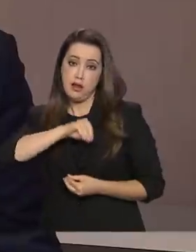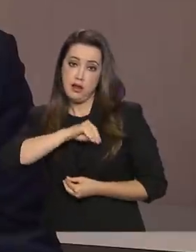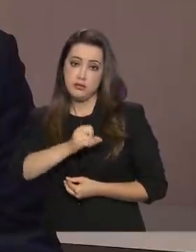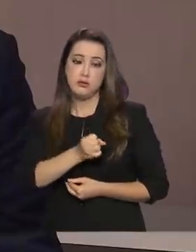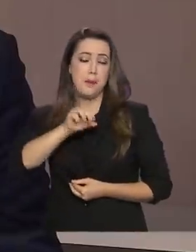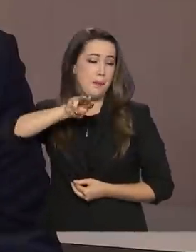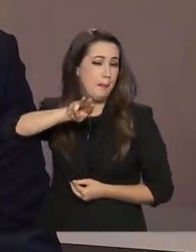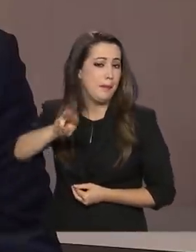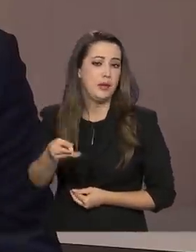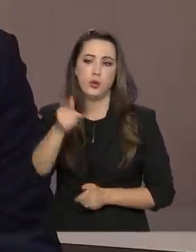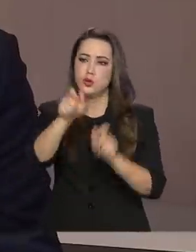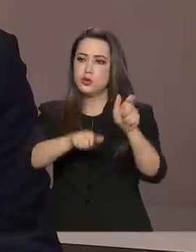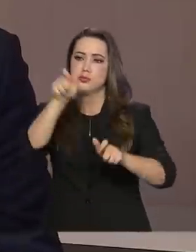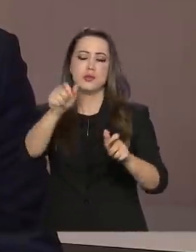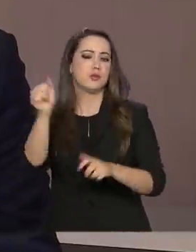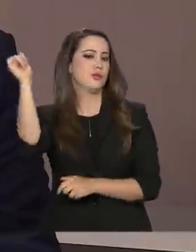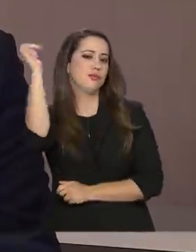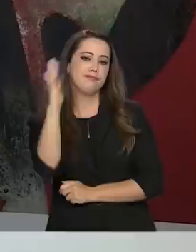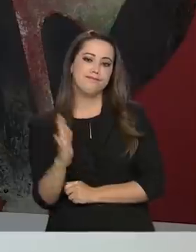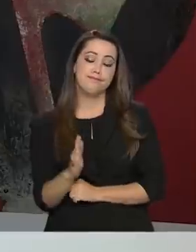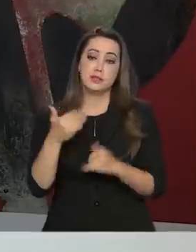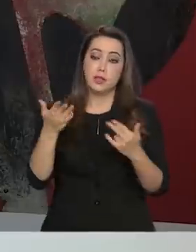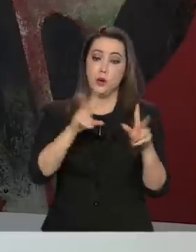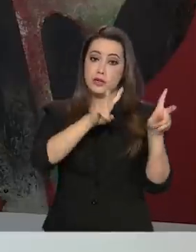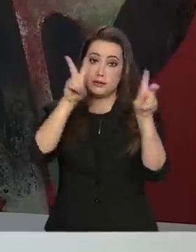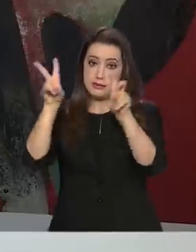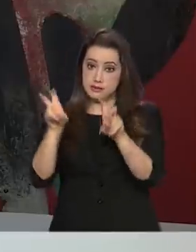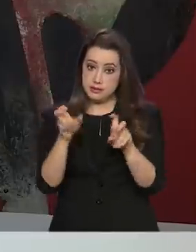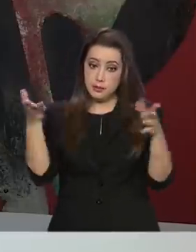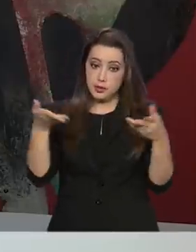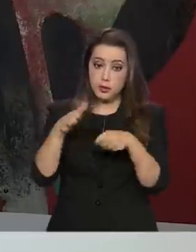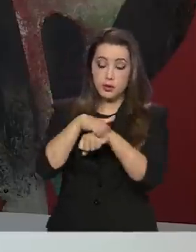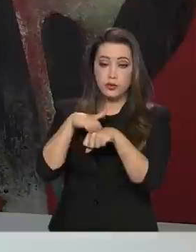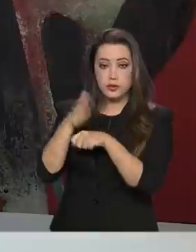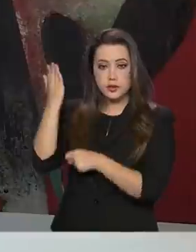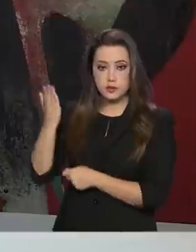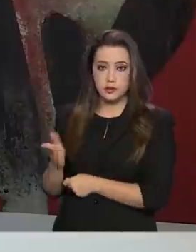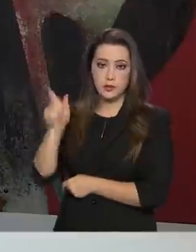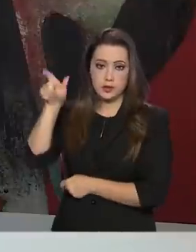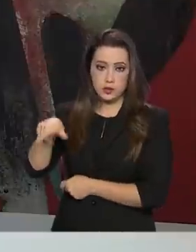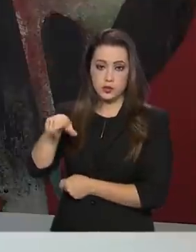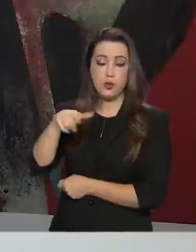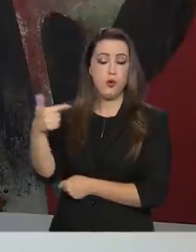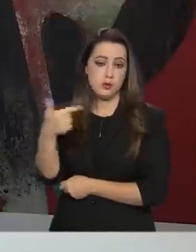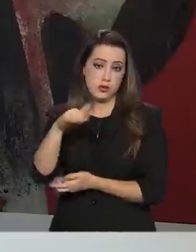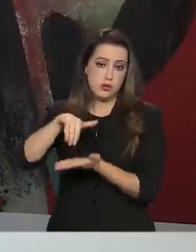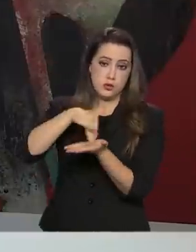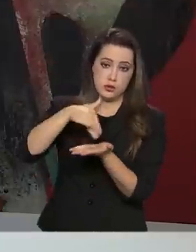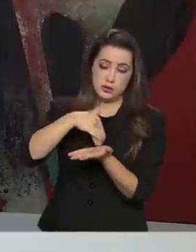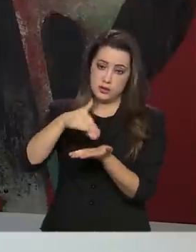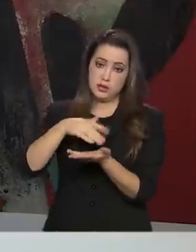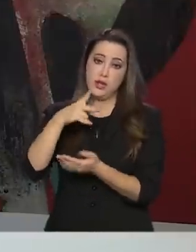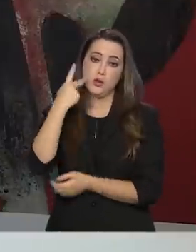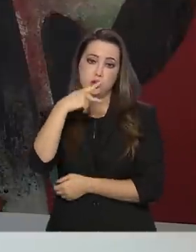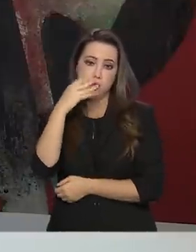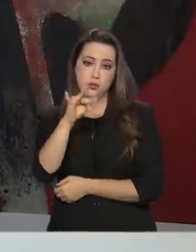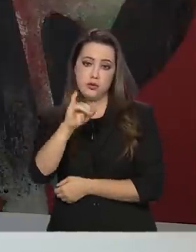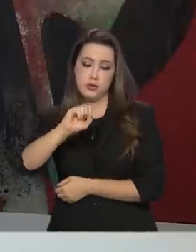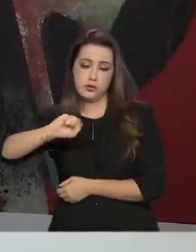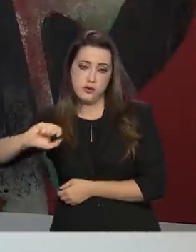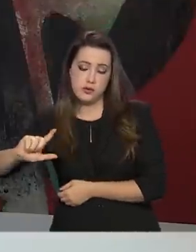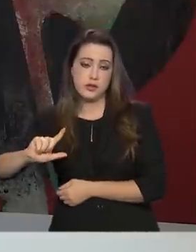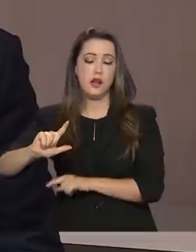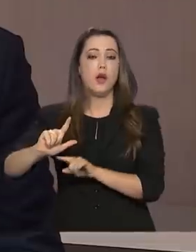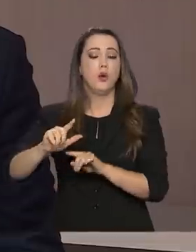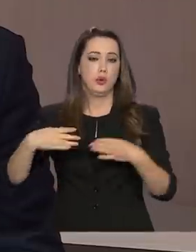pessoas no país. Sobre este assunto, eu converso com o subsecretário de Política Fiscal do Ministério da Economia, Eric